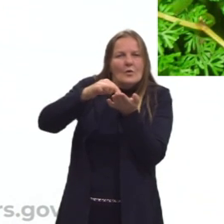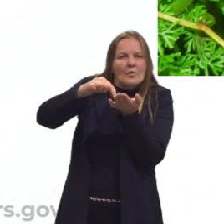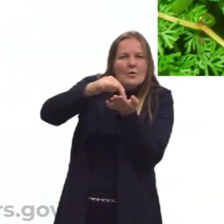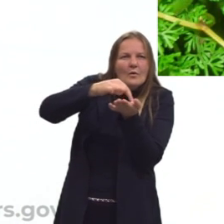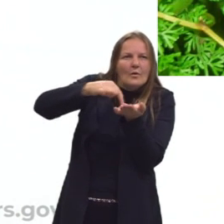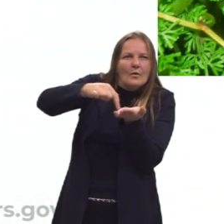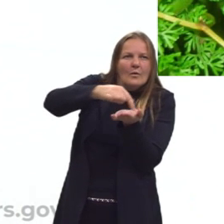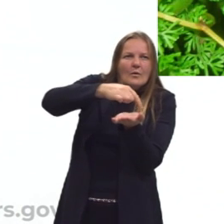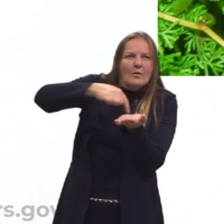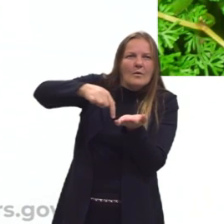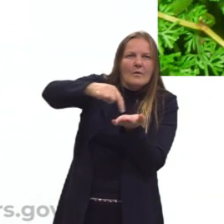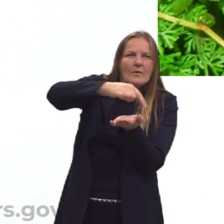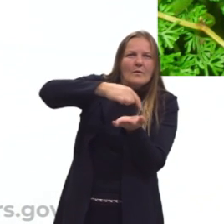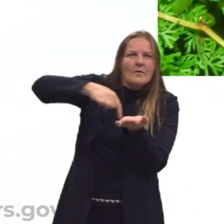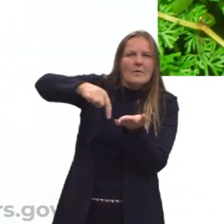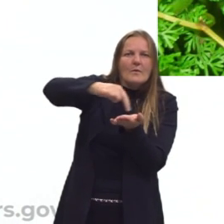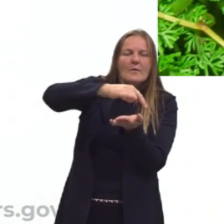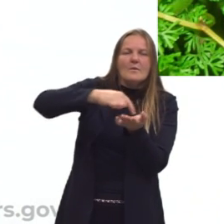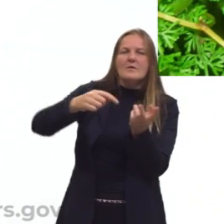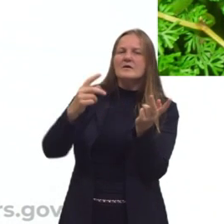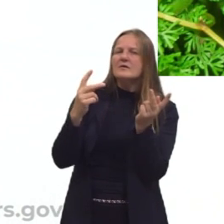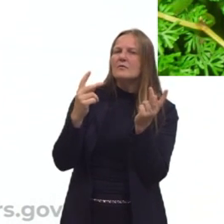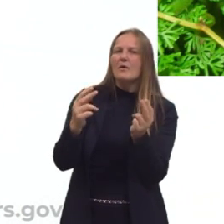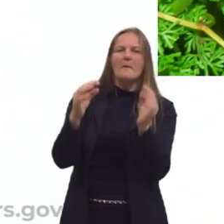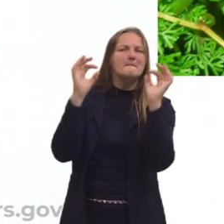no miolo, ela segue a mesma formação também.